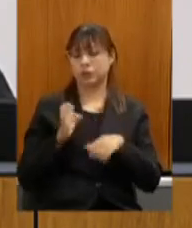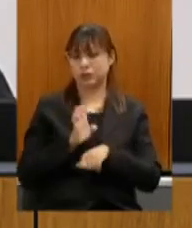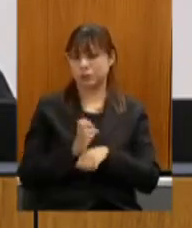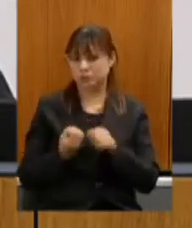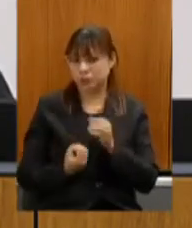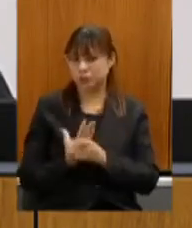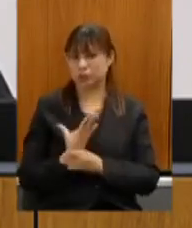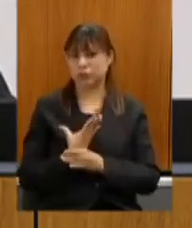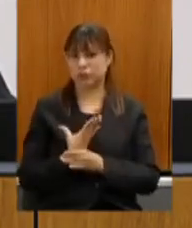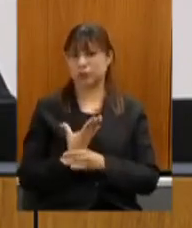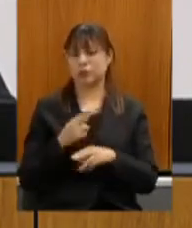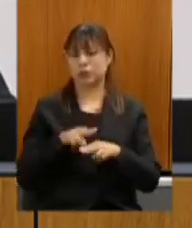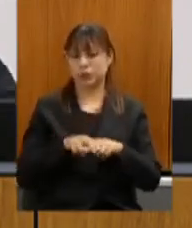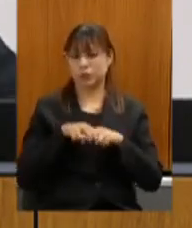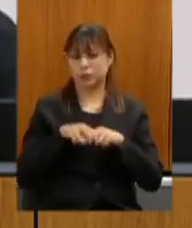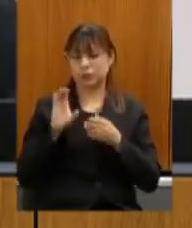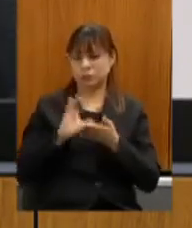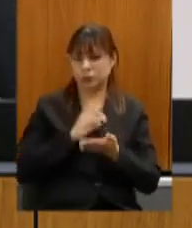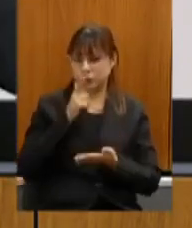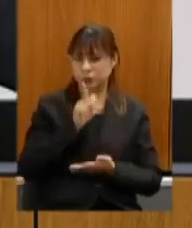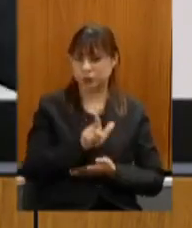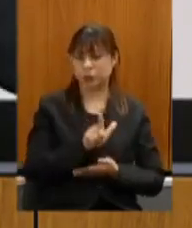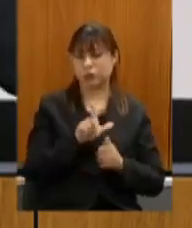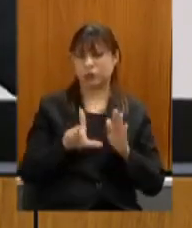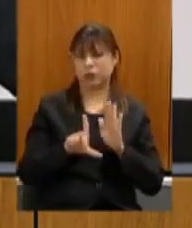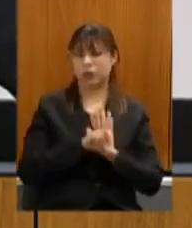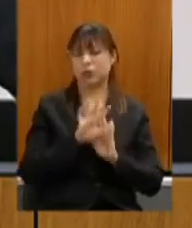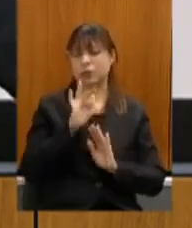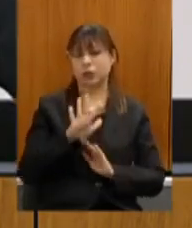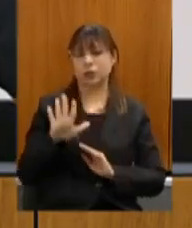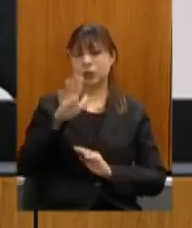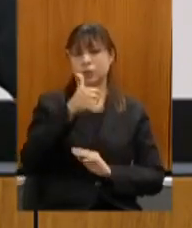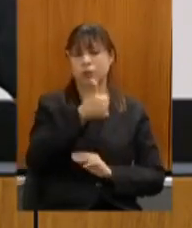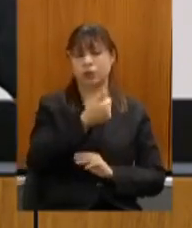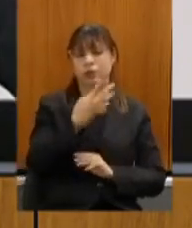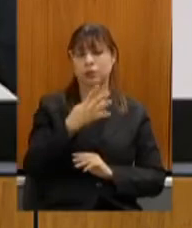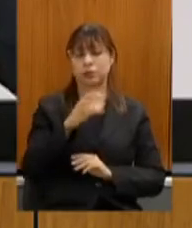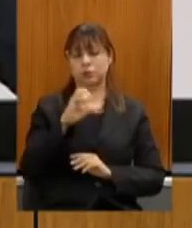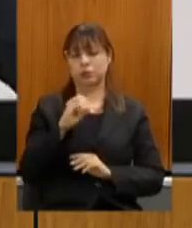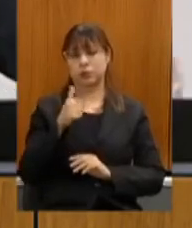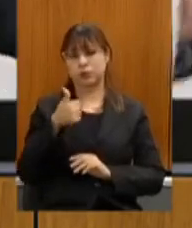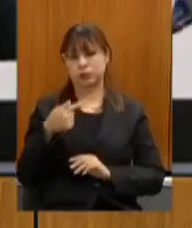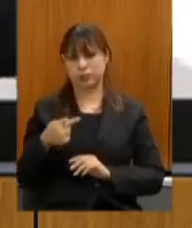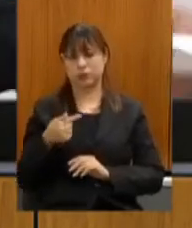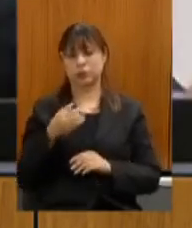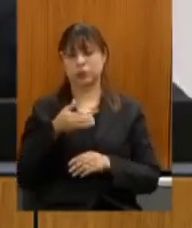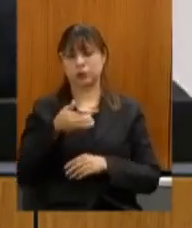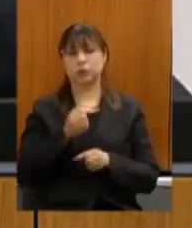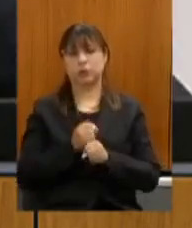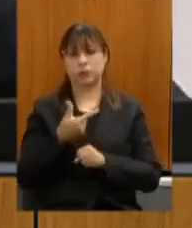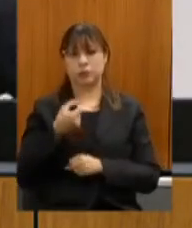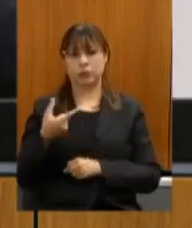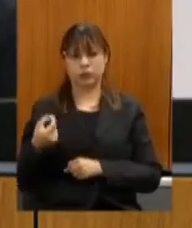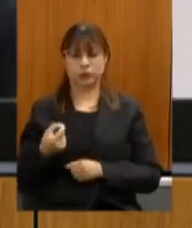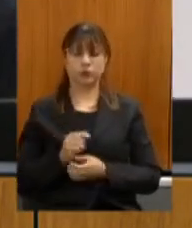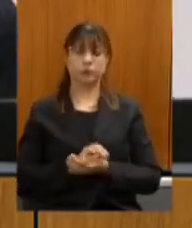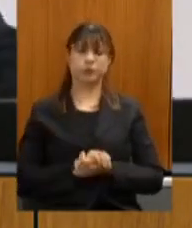execução dos recursos da lei federal 14.017 de 29 de 6 de 2020 também